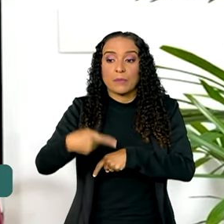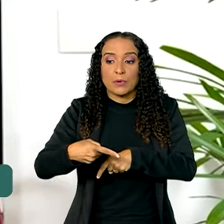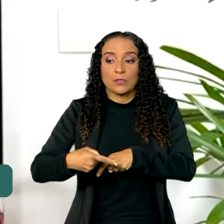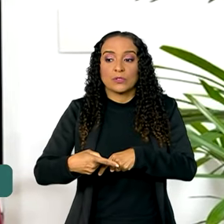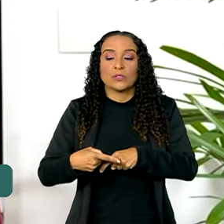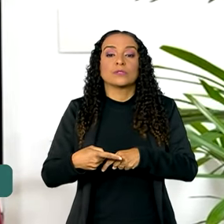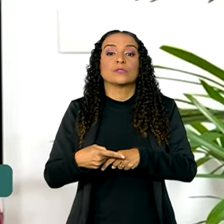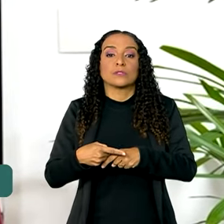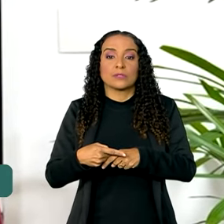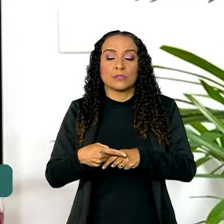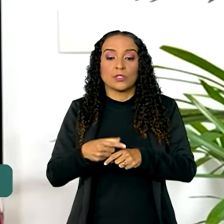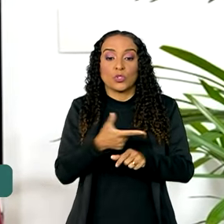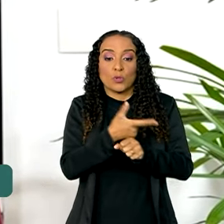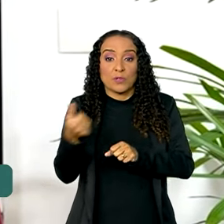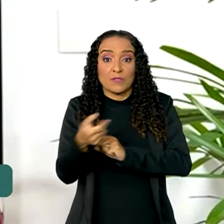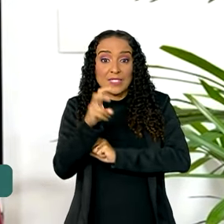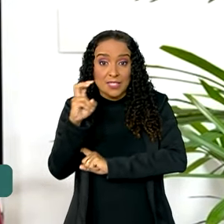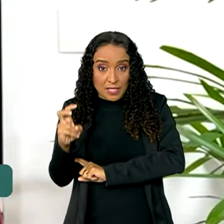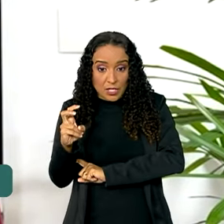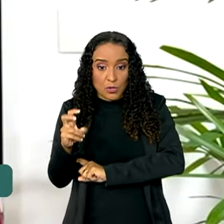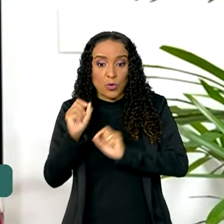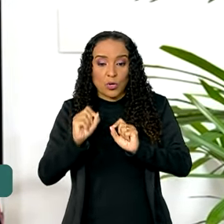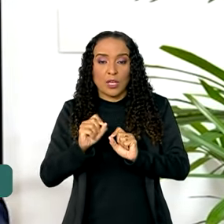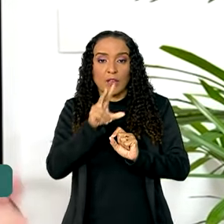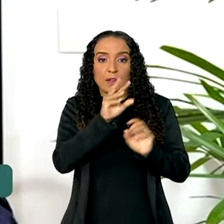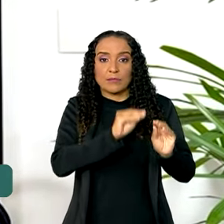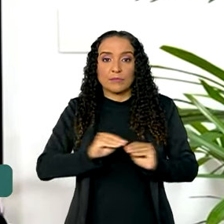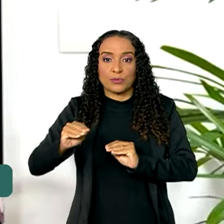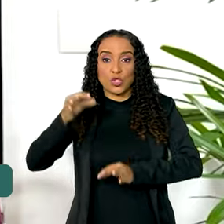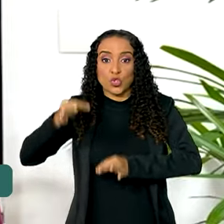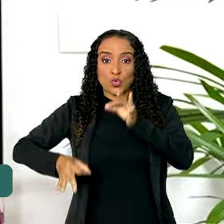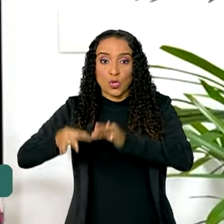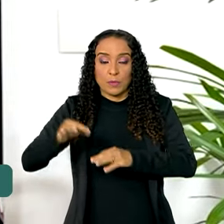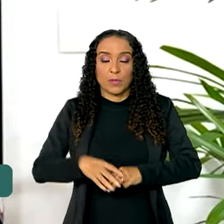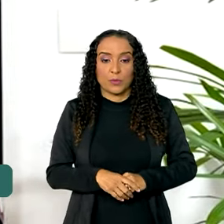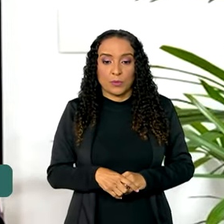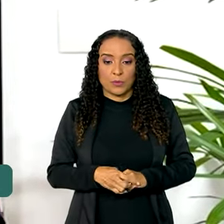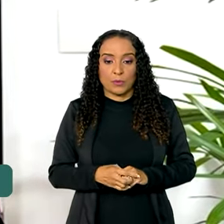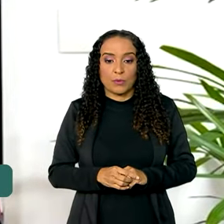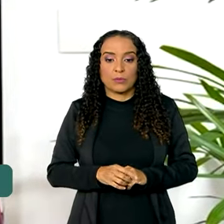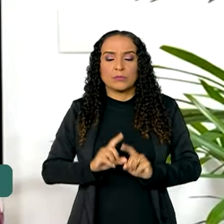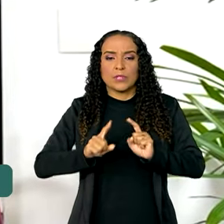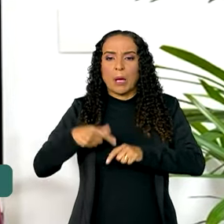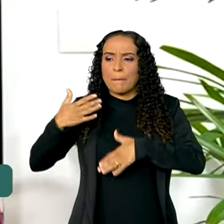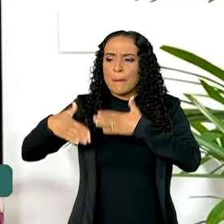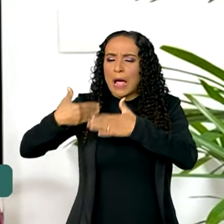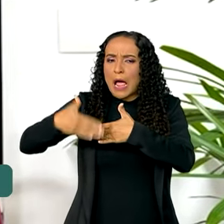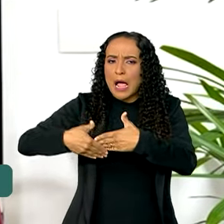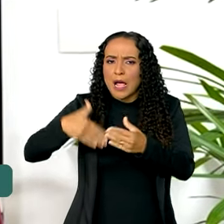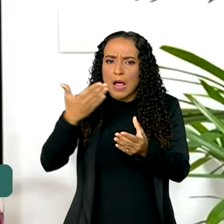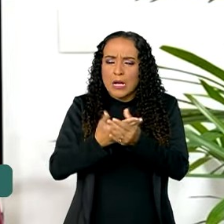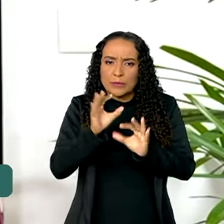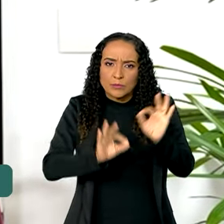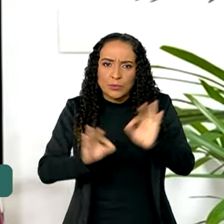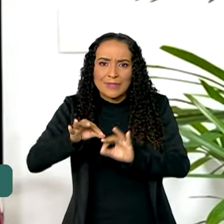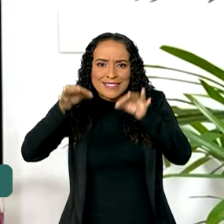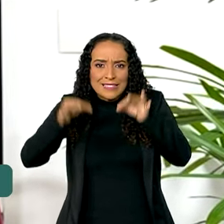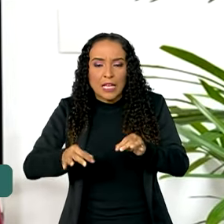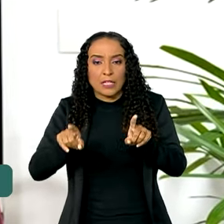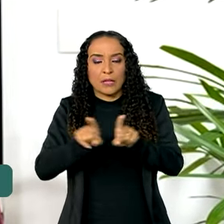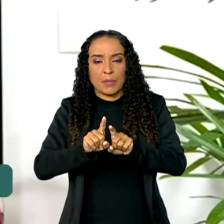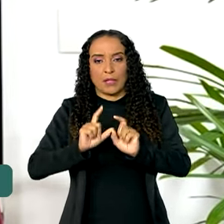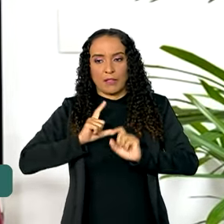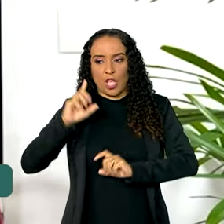certeza ainda no ano de 25, elas serão levadas a julgamento. Depois de todo o processo legal e com direito de